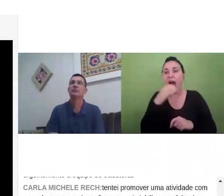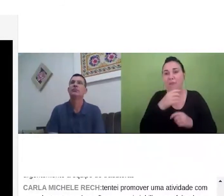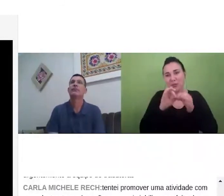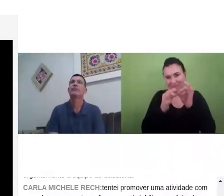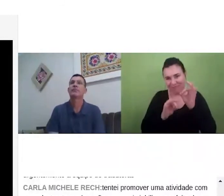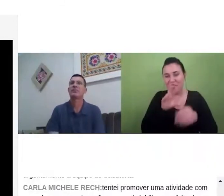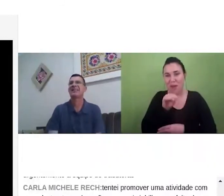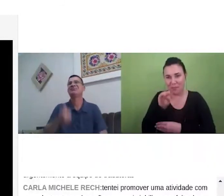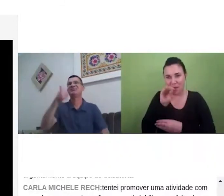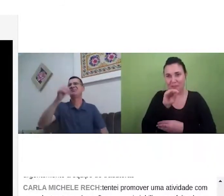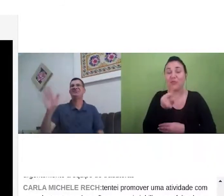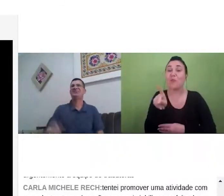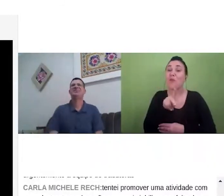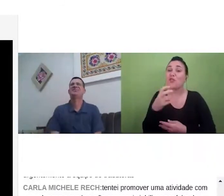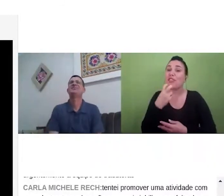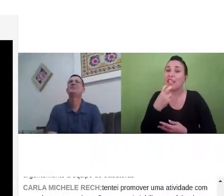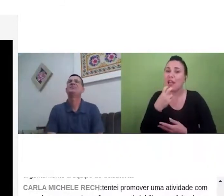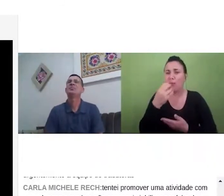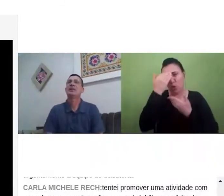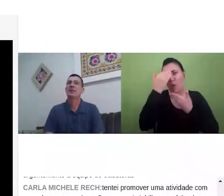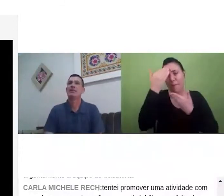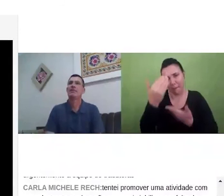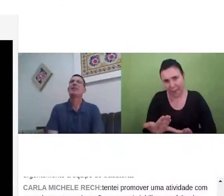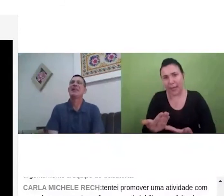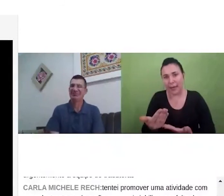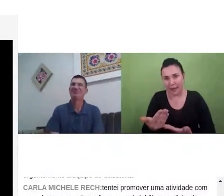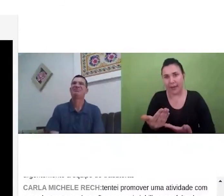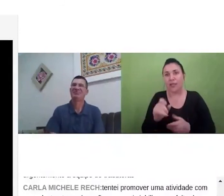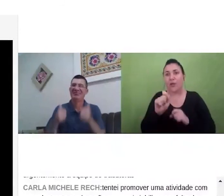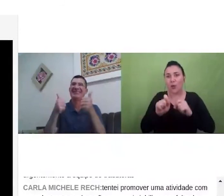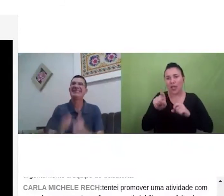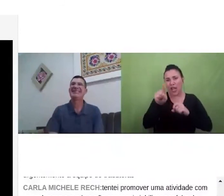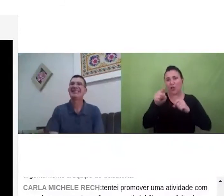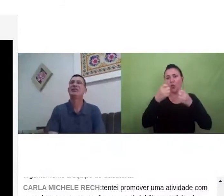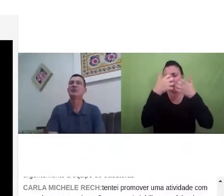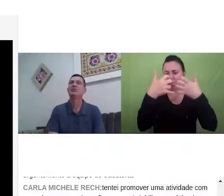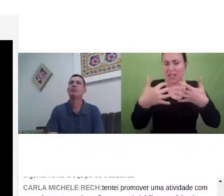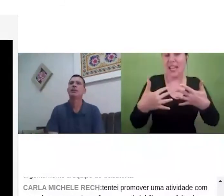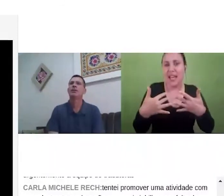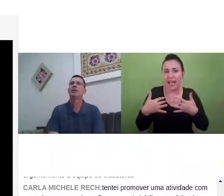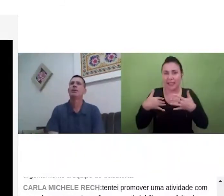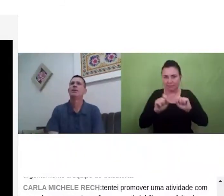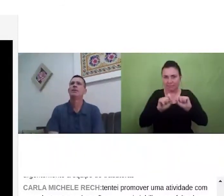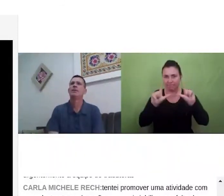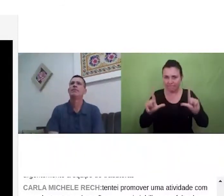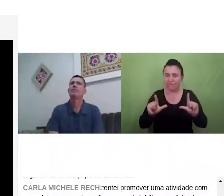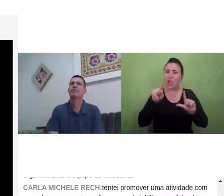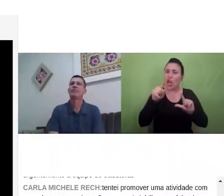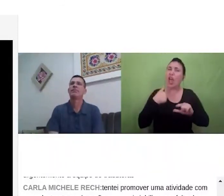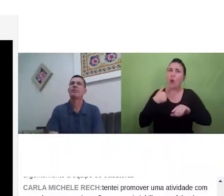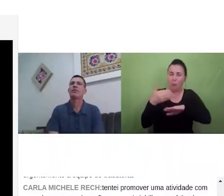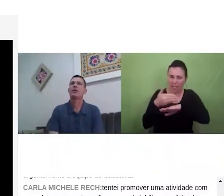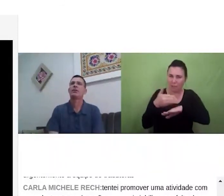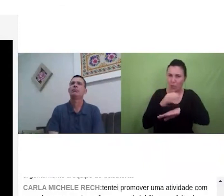professor Daniel muito obrigada pela sua exposição eu fiz um curso acho que a professora Isabel